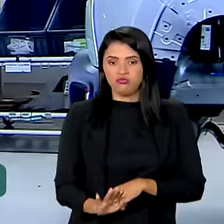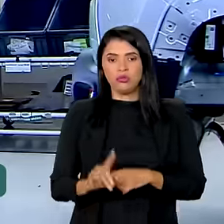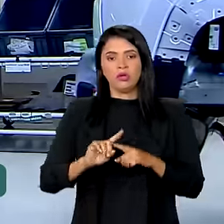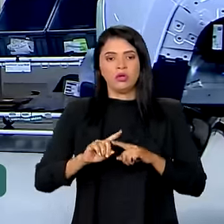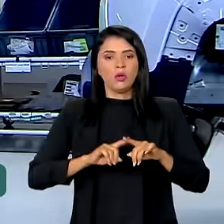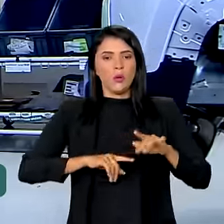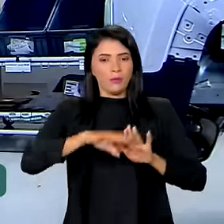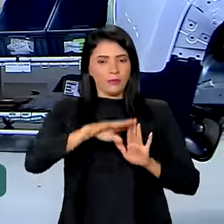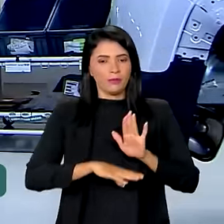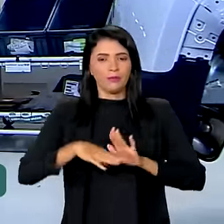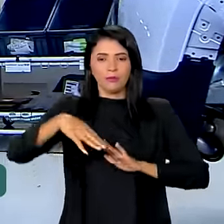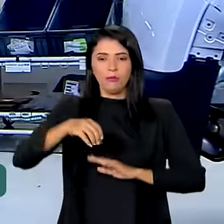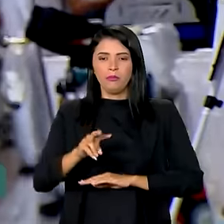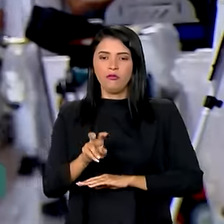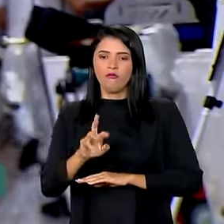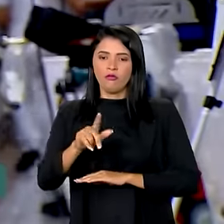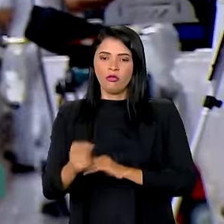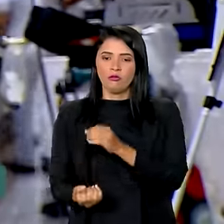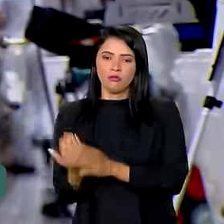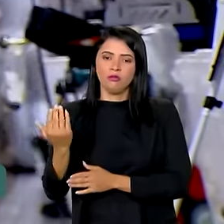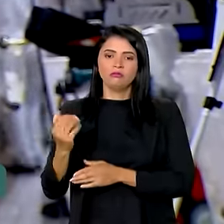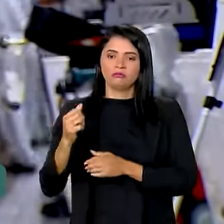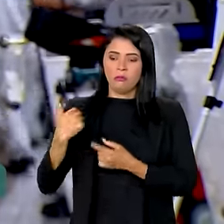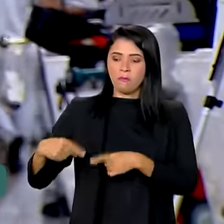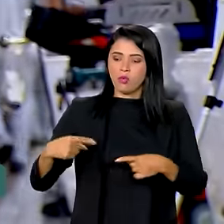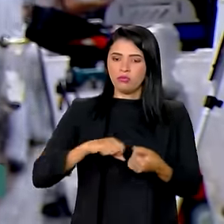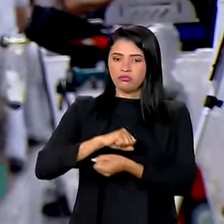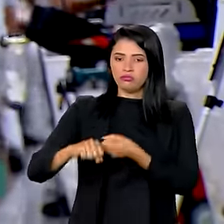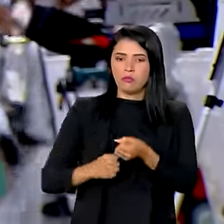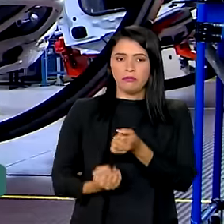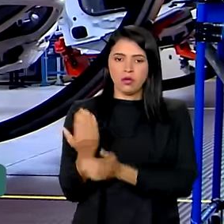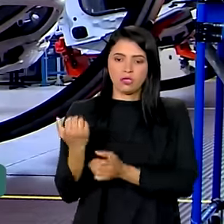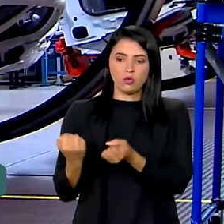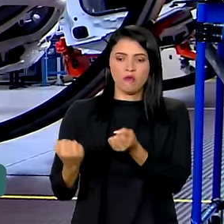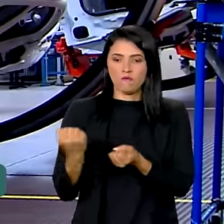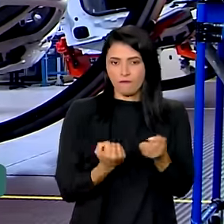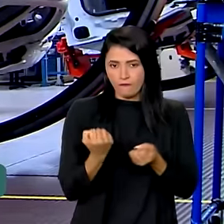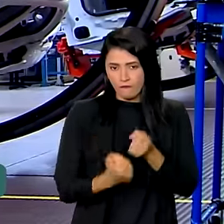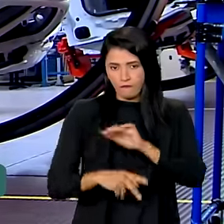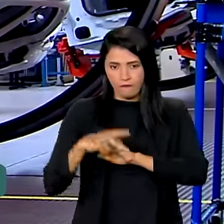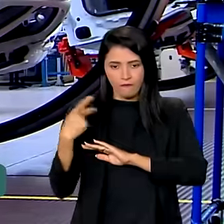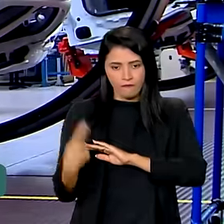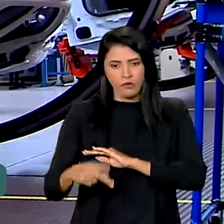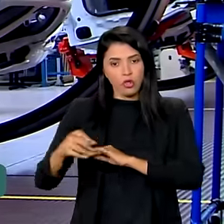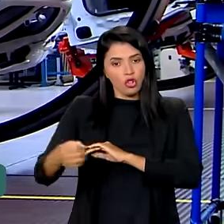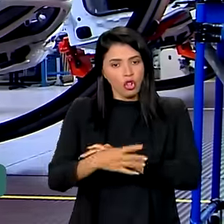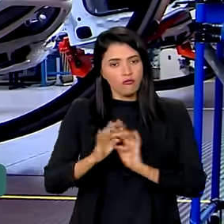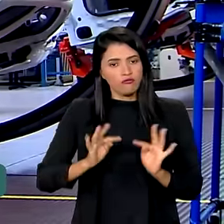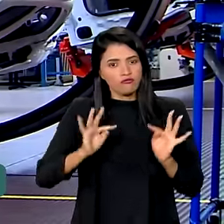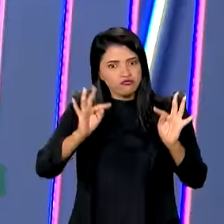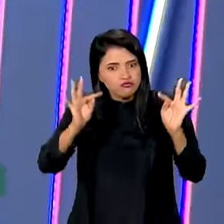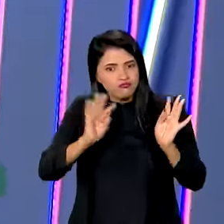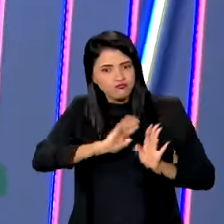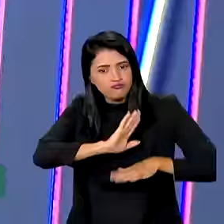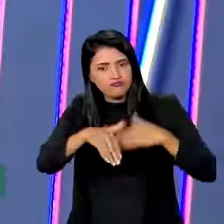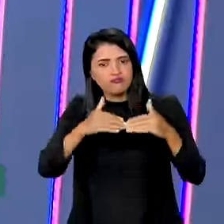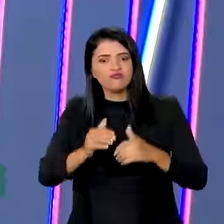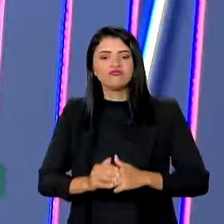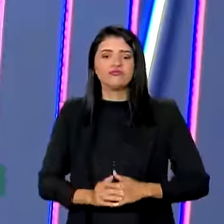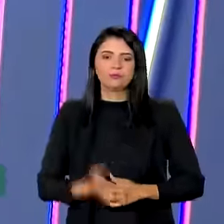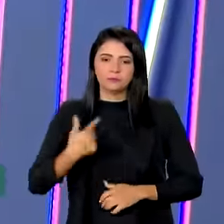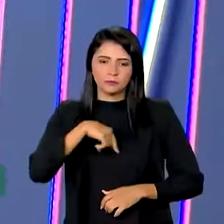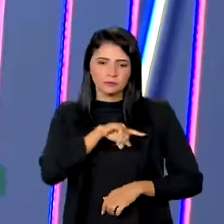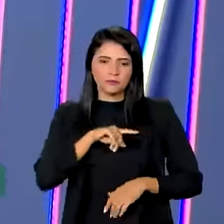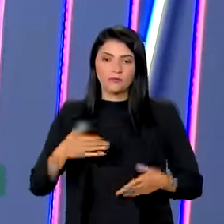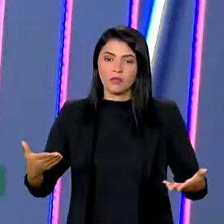que cria uma política sustentável para a produção de veículos no Brasil, com o desenvolvimento de novas tecnologias. Nós estamos